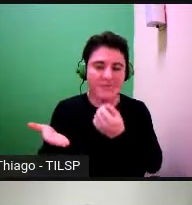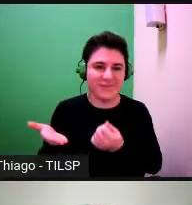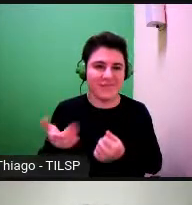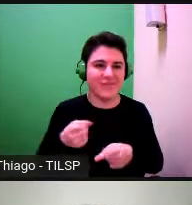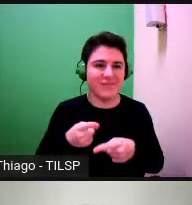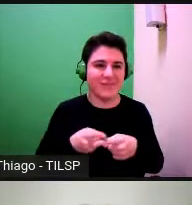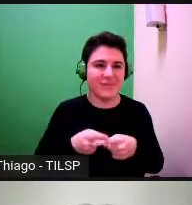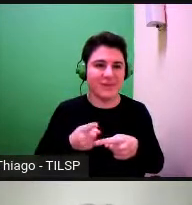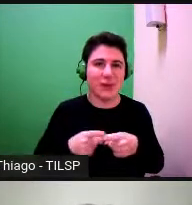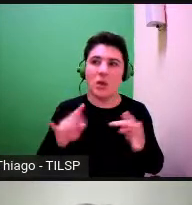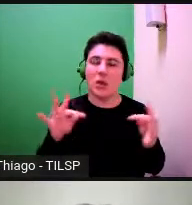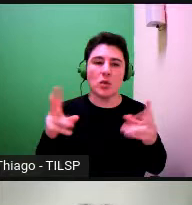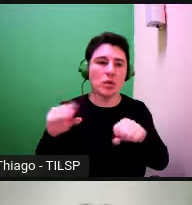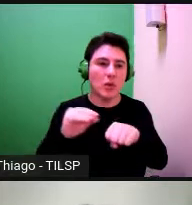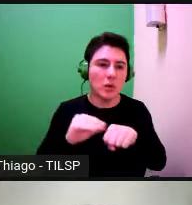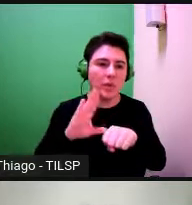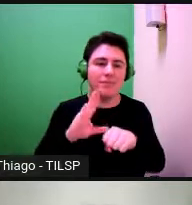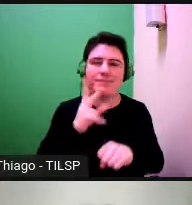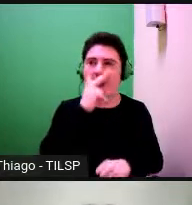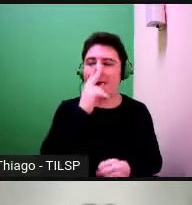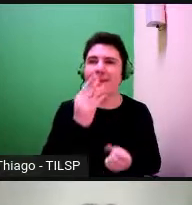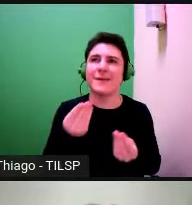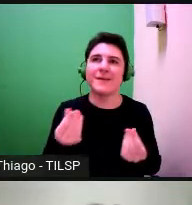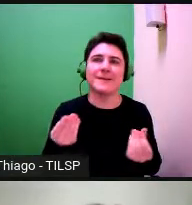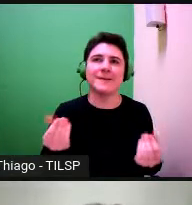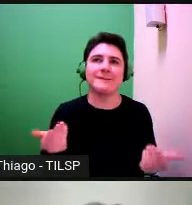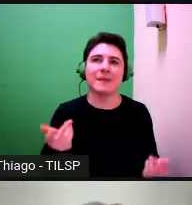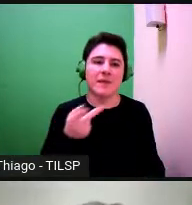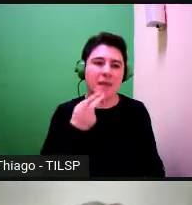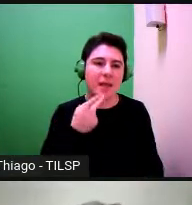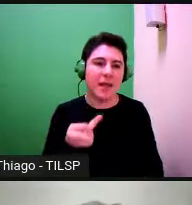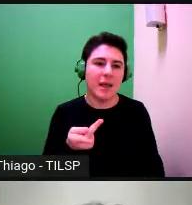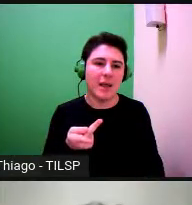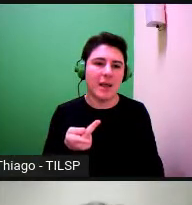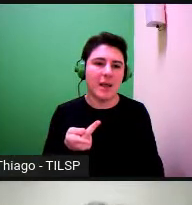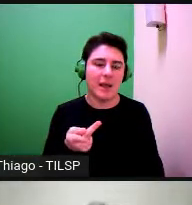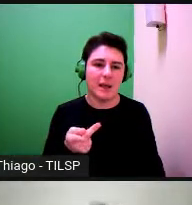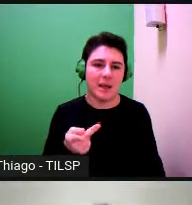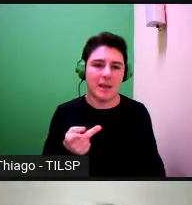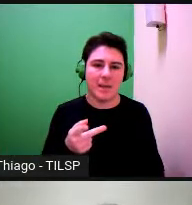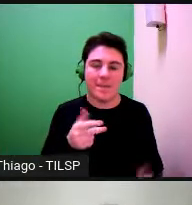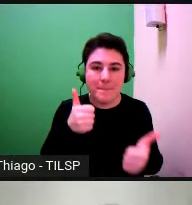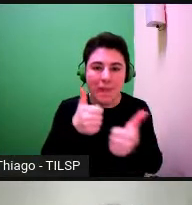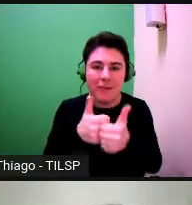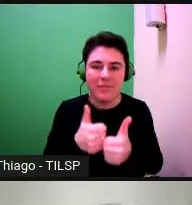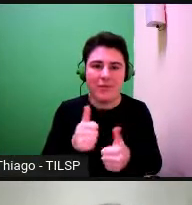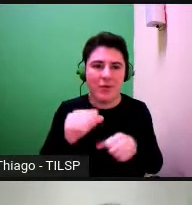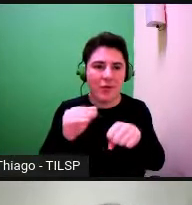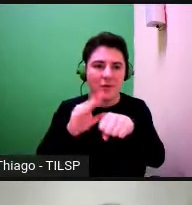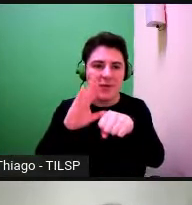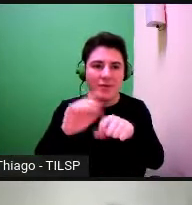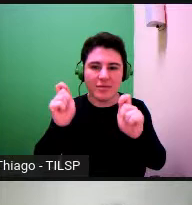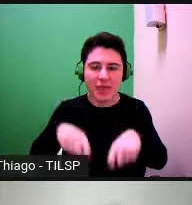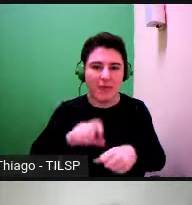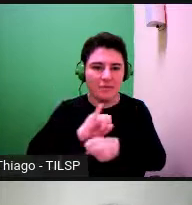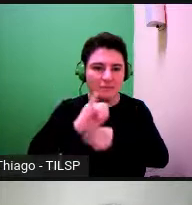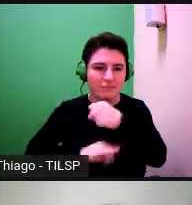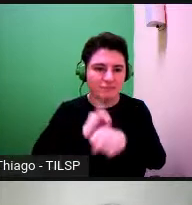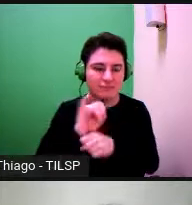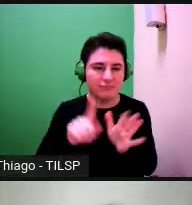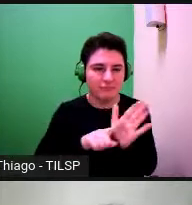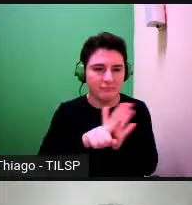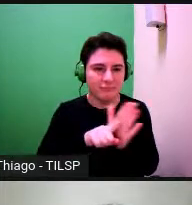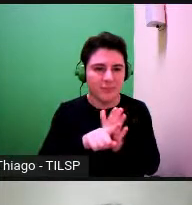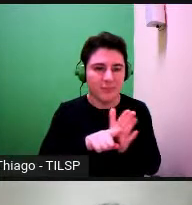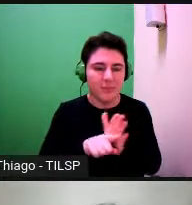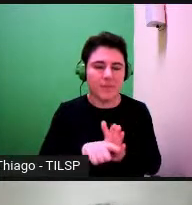todo o conhecimento parece estar como se costuma dizer à distância de um clique o que cada pessoa acrescenta ao já dito ao